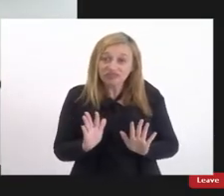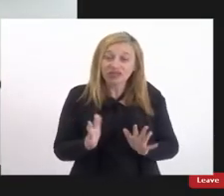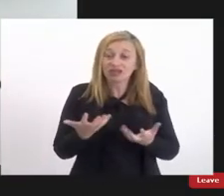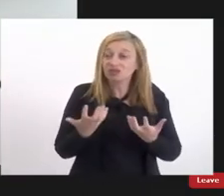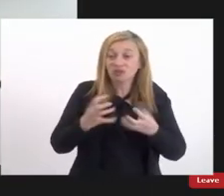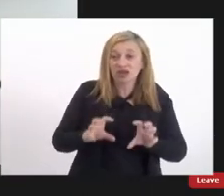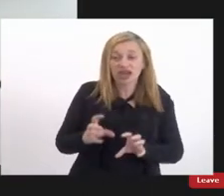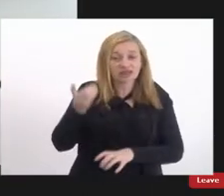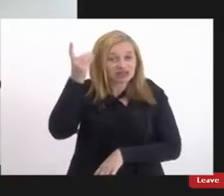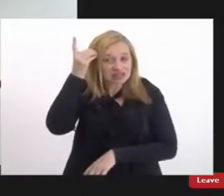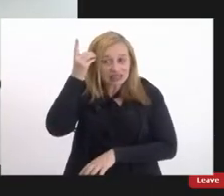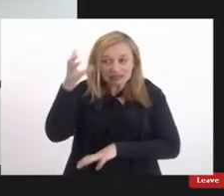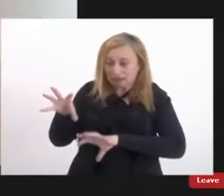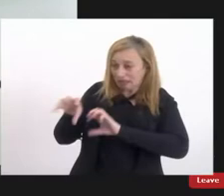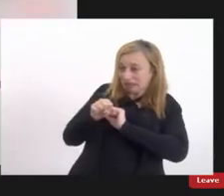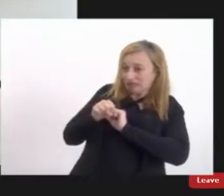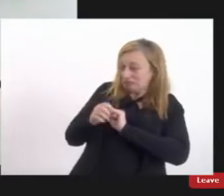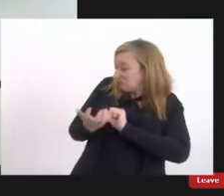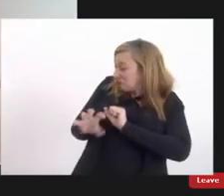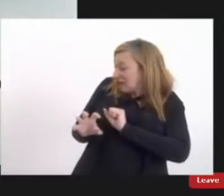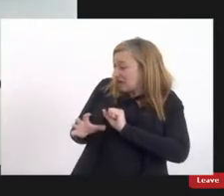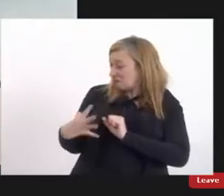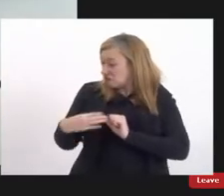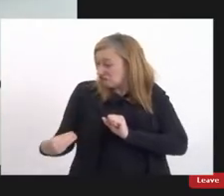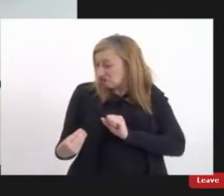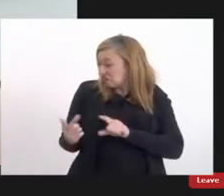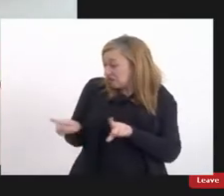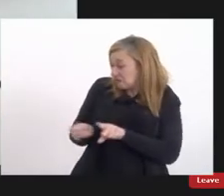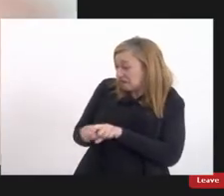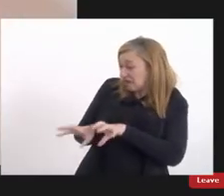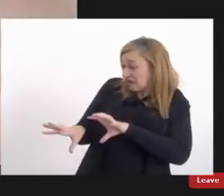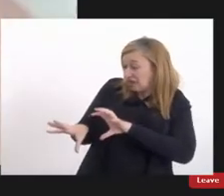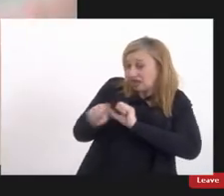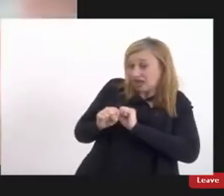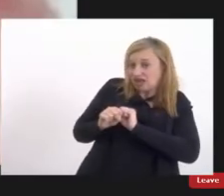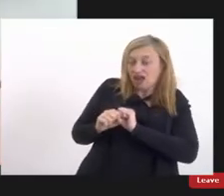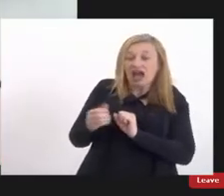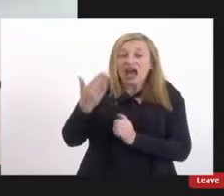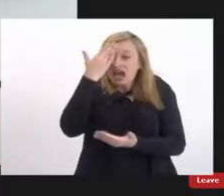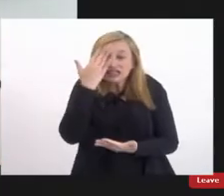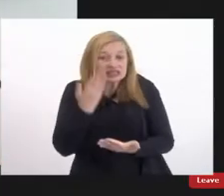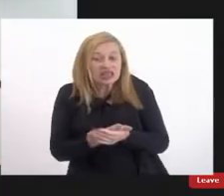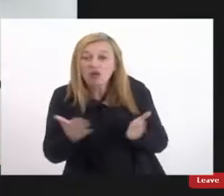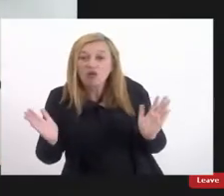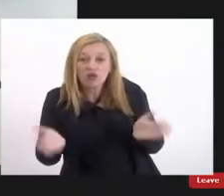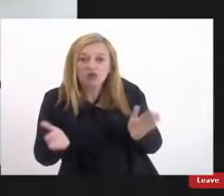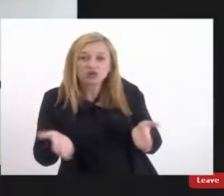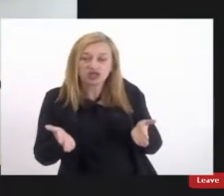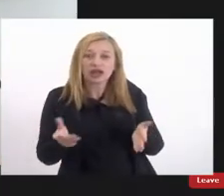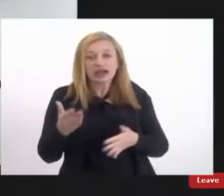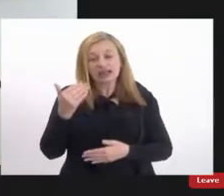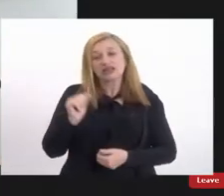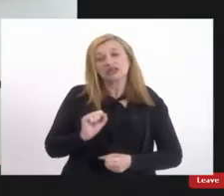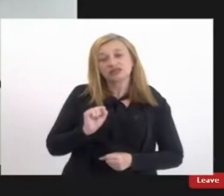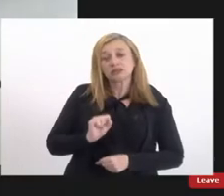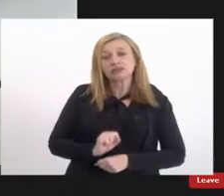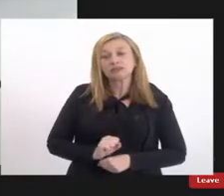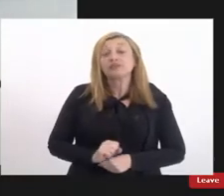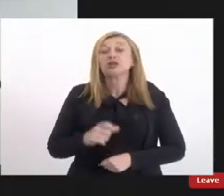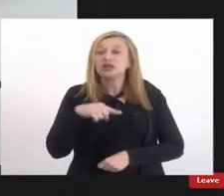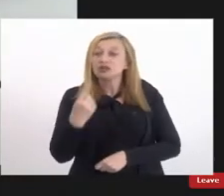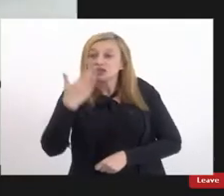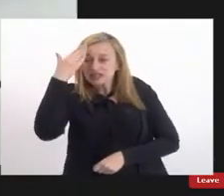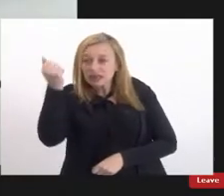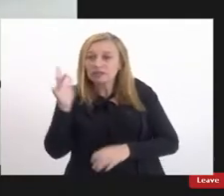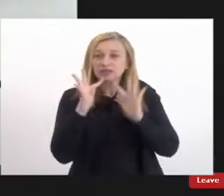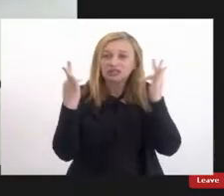quero que aquilo ali pegue em mim pegue num filho que eu vim a ter porque é contagioso até hoje se acredita nesse discurso do contágio nós sabemos